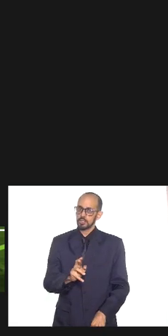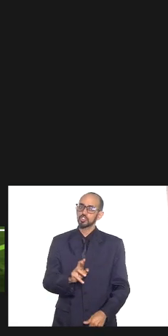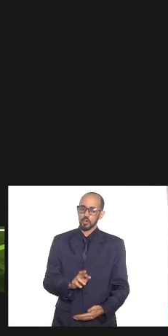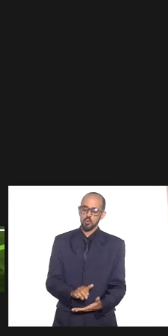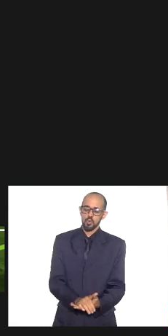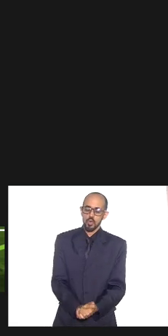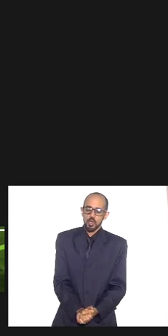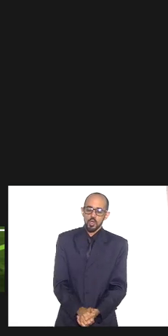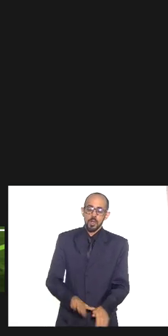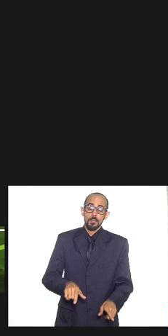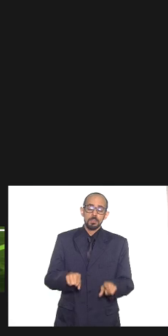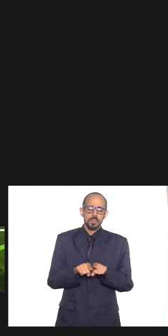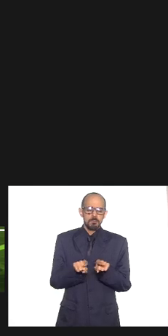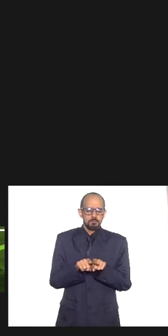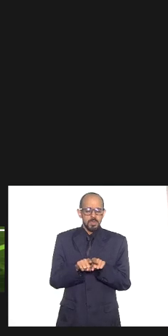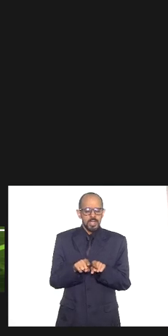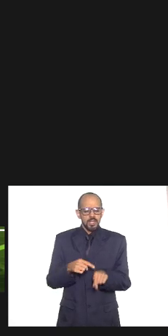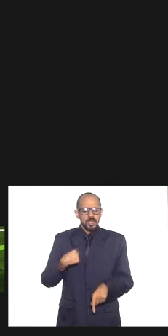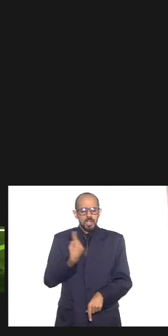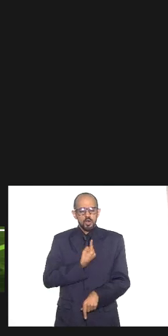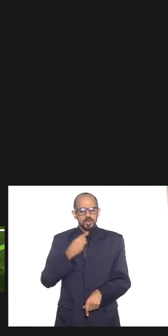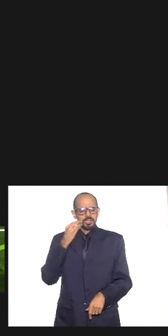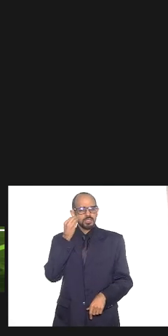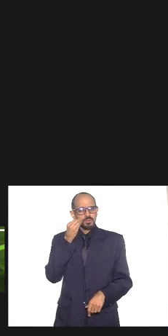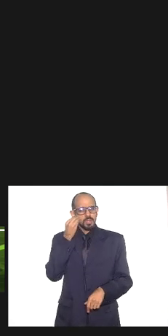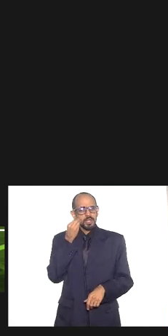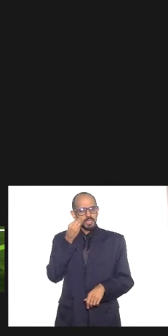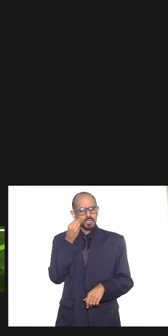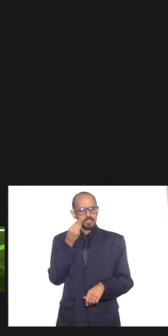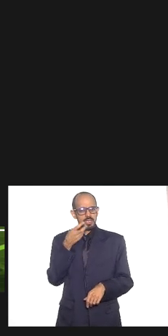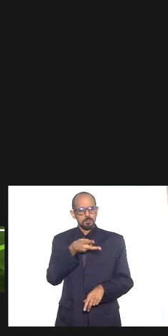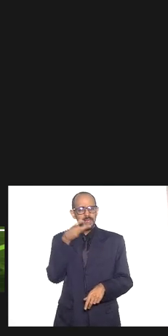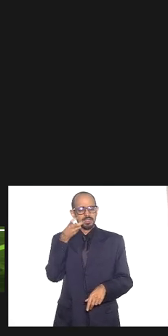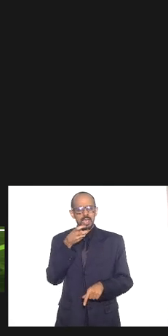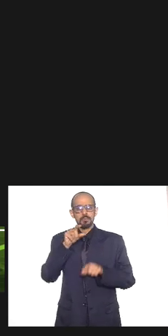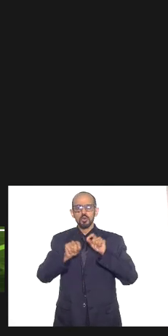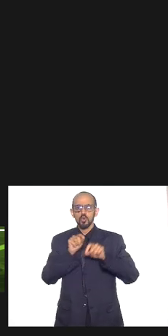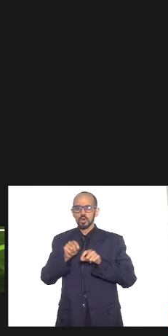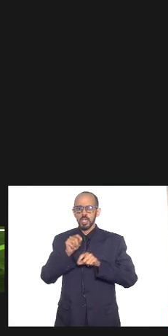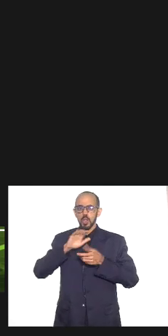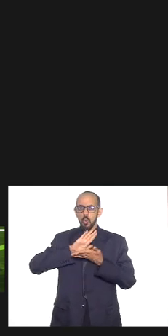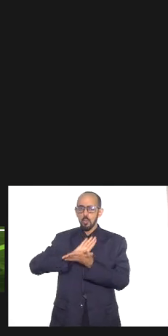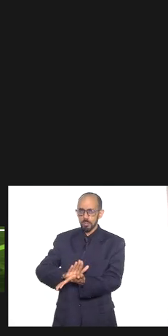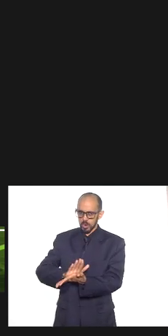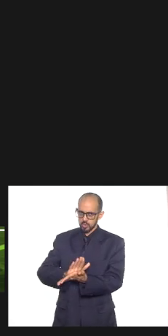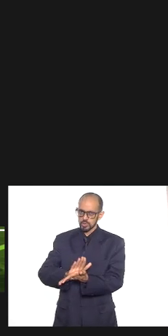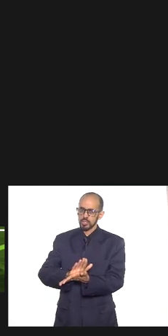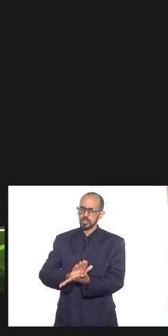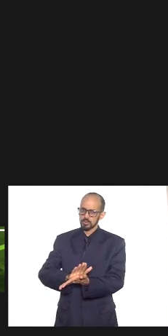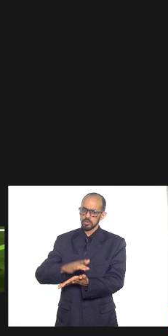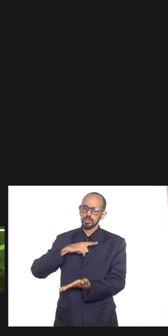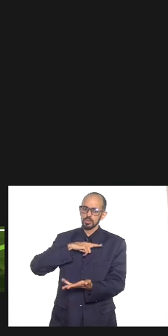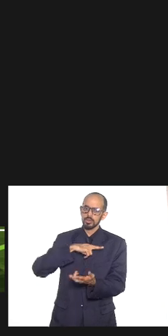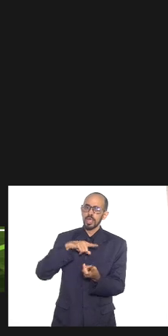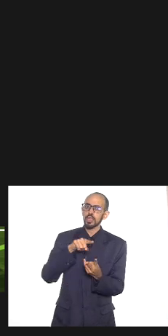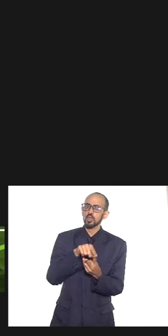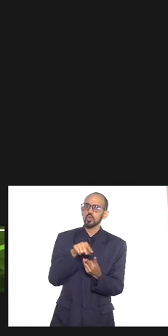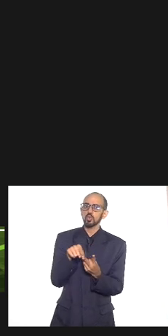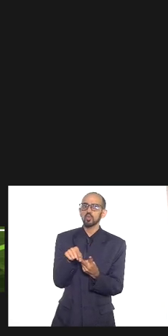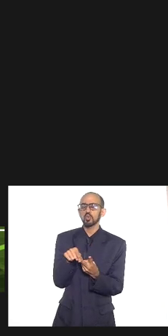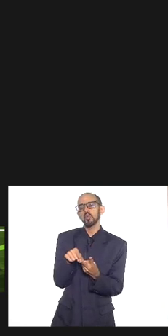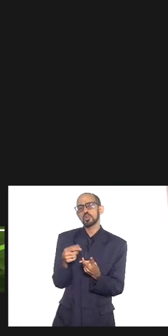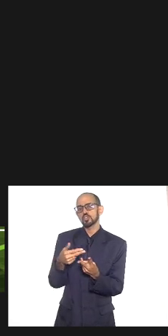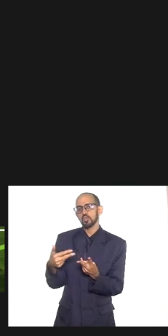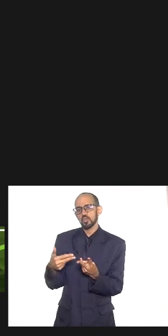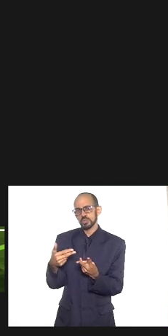que nós experimentamos lá é que o racismo hoje nós tínhamos duas frentes a trabalhar